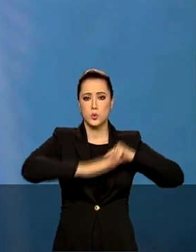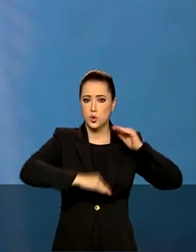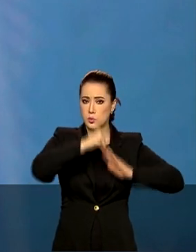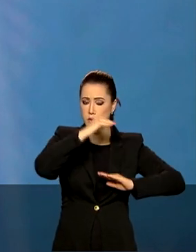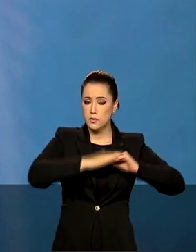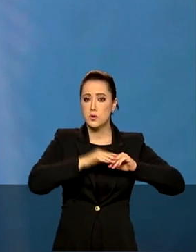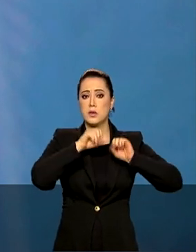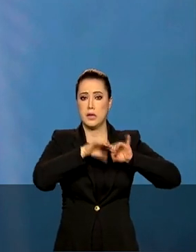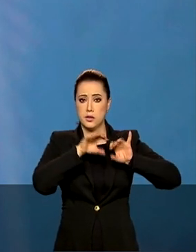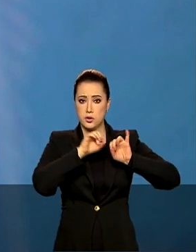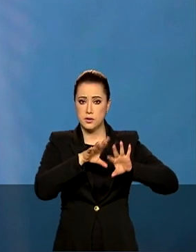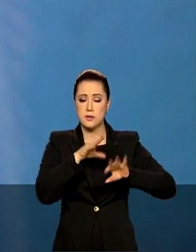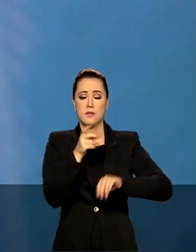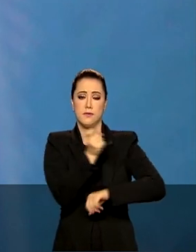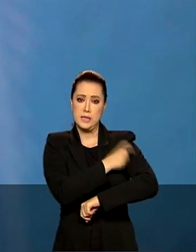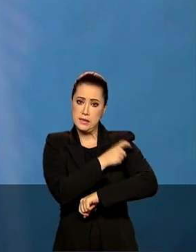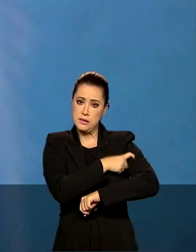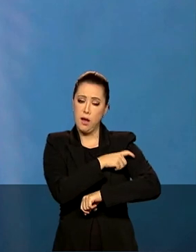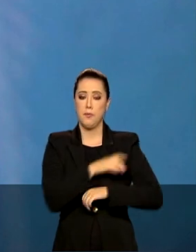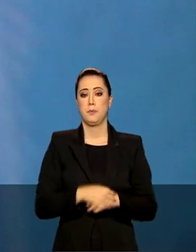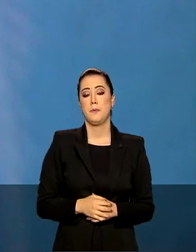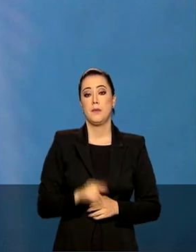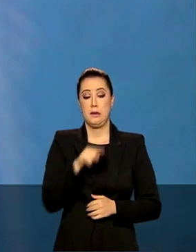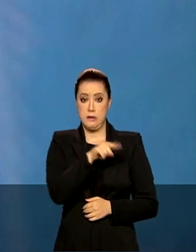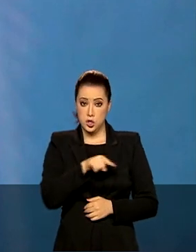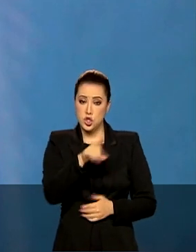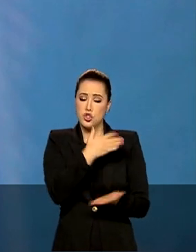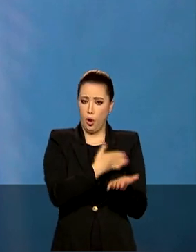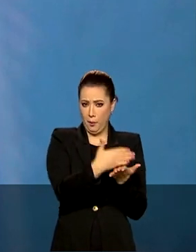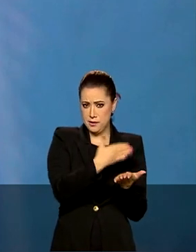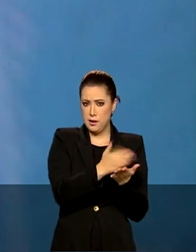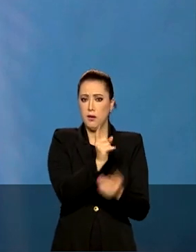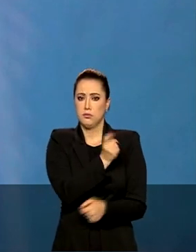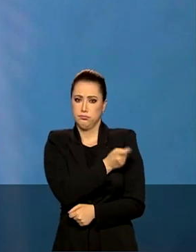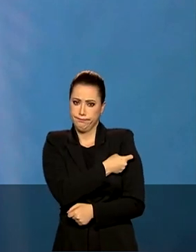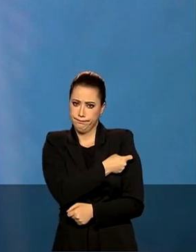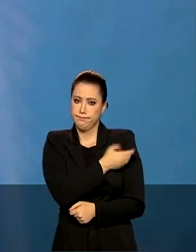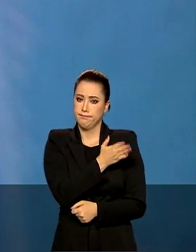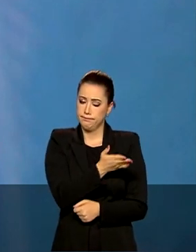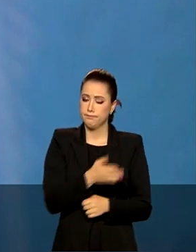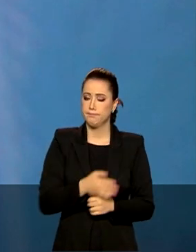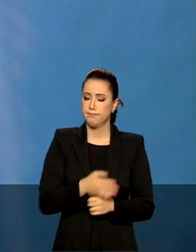profissionais da educação básica, os quais já estão sendo vacinados.